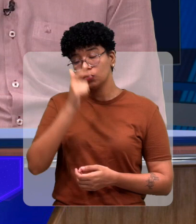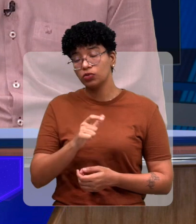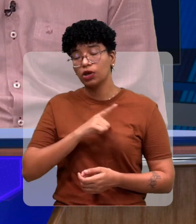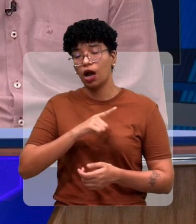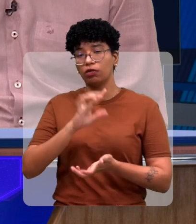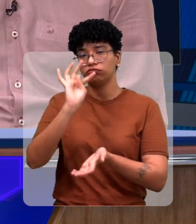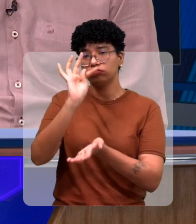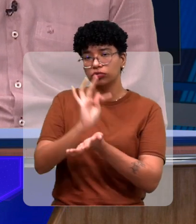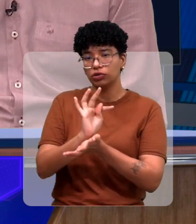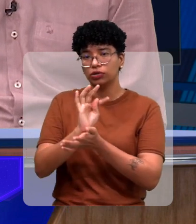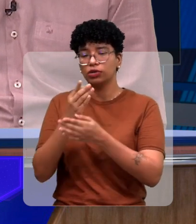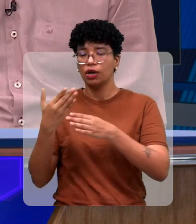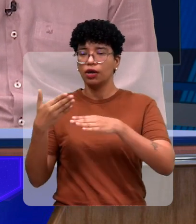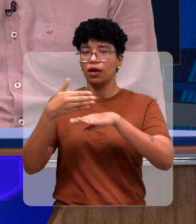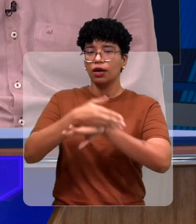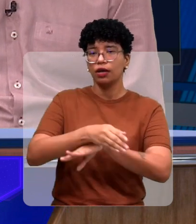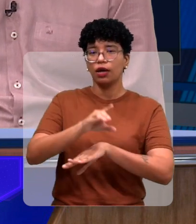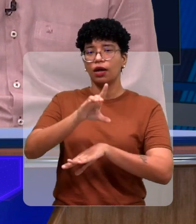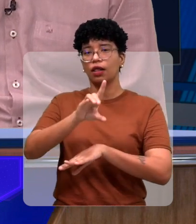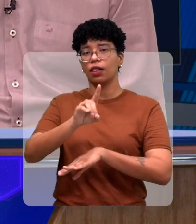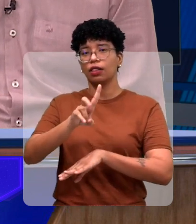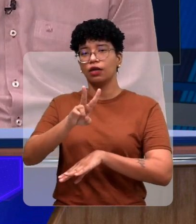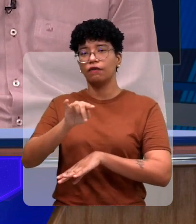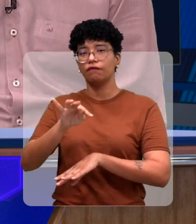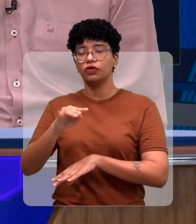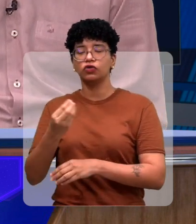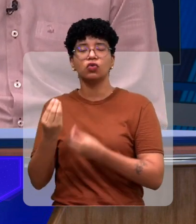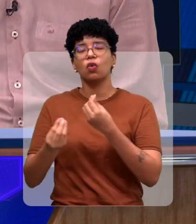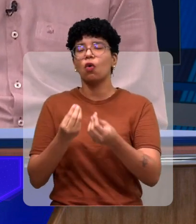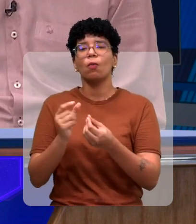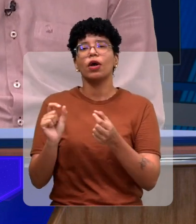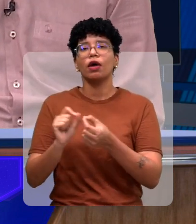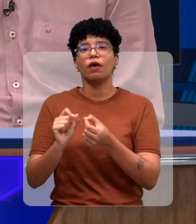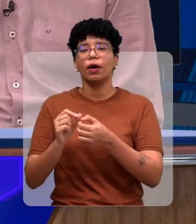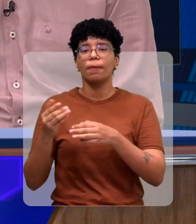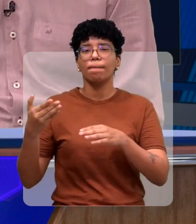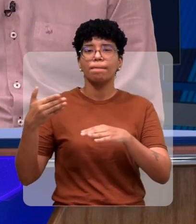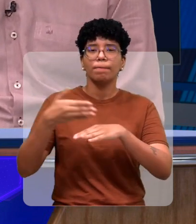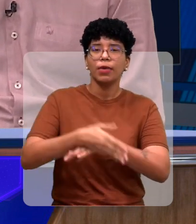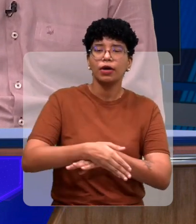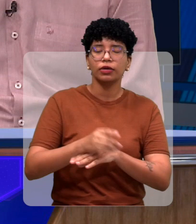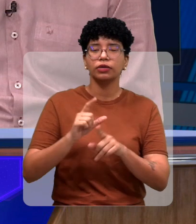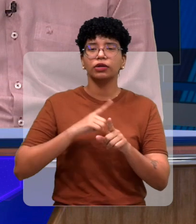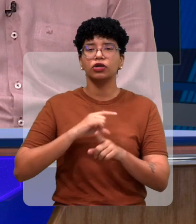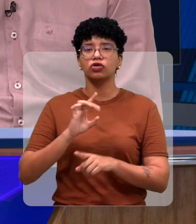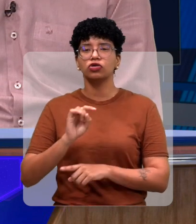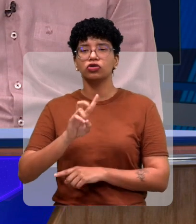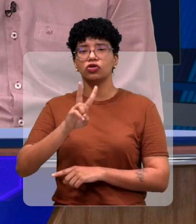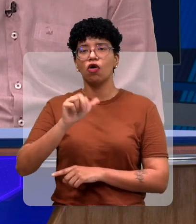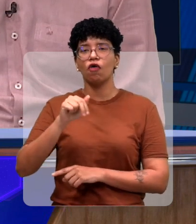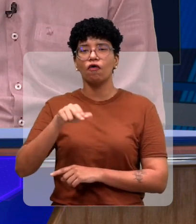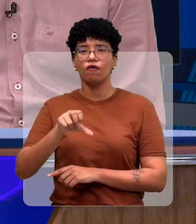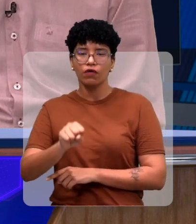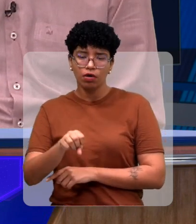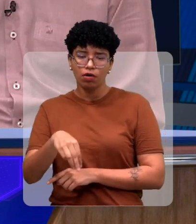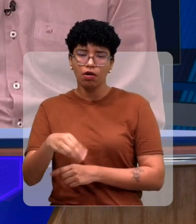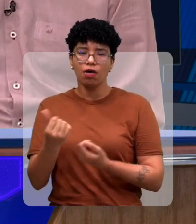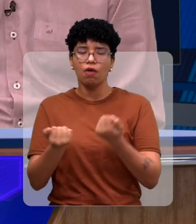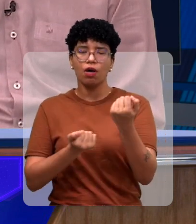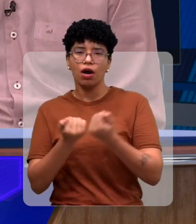em Teresina, quer ir para Timó, para a Devist, como é que faz? Quais são as opções que você está falando? Tem só a van,